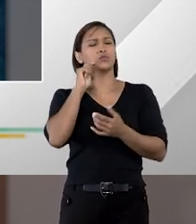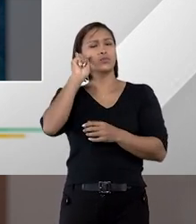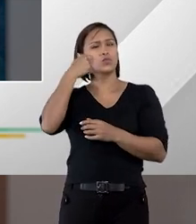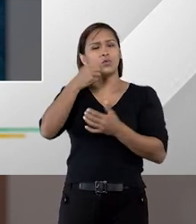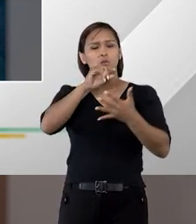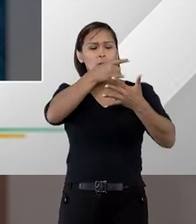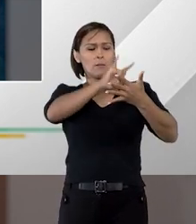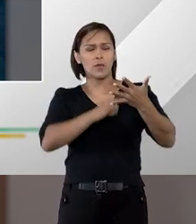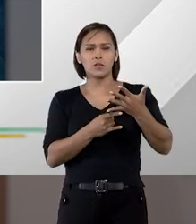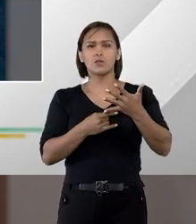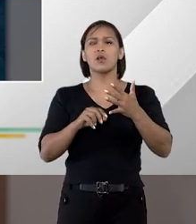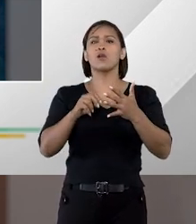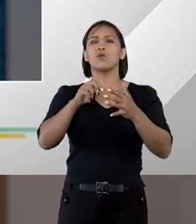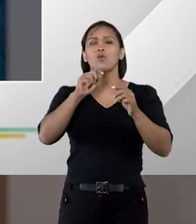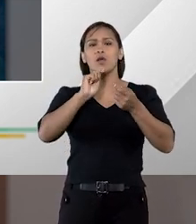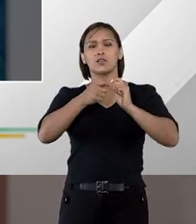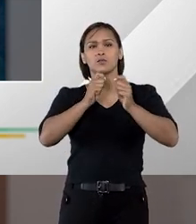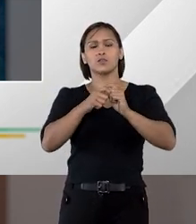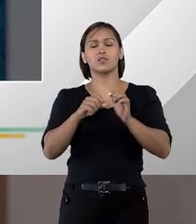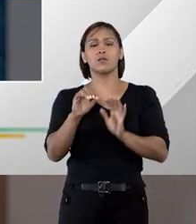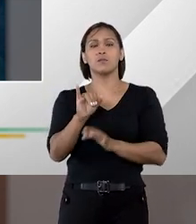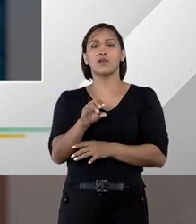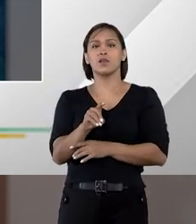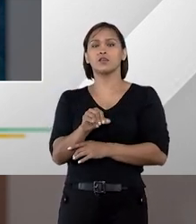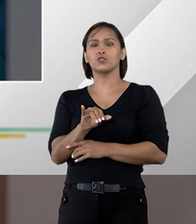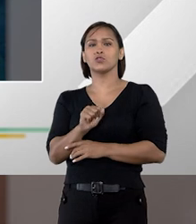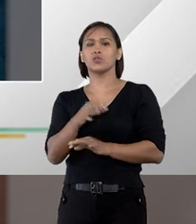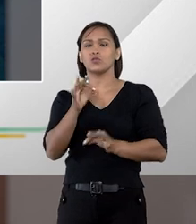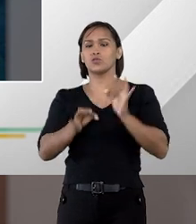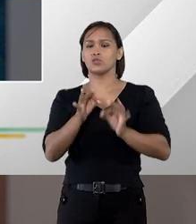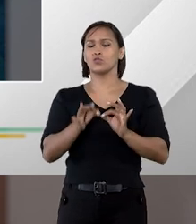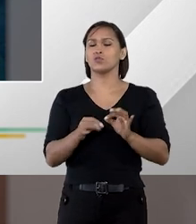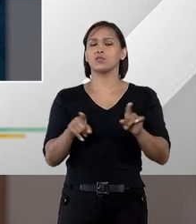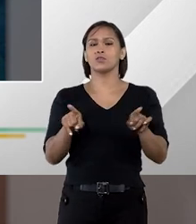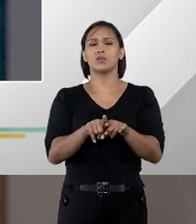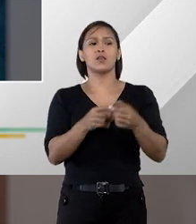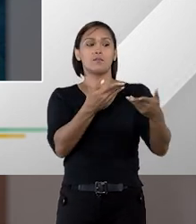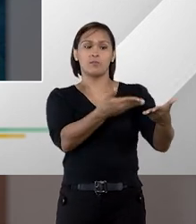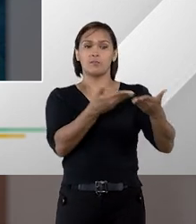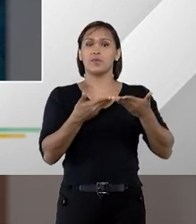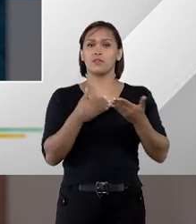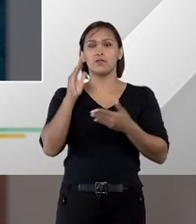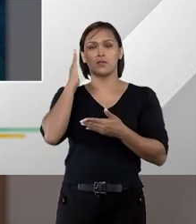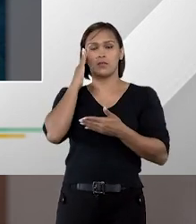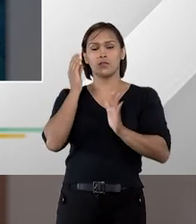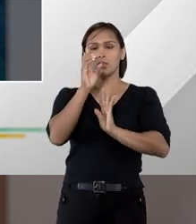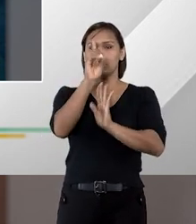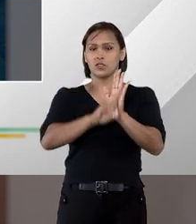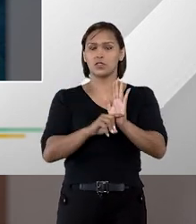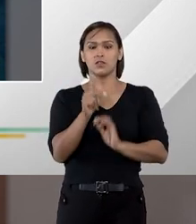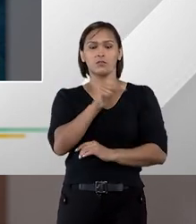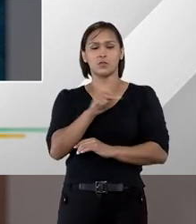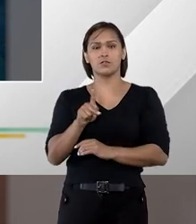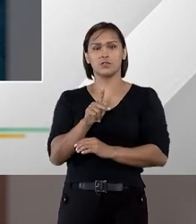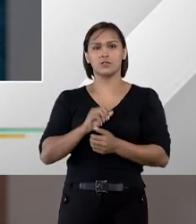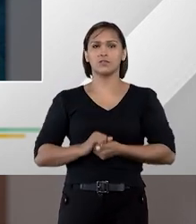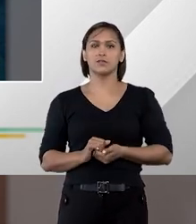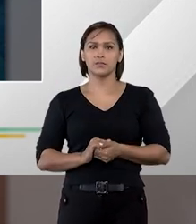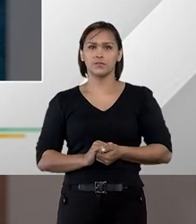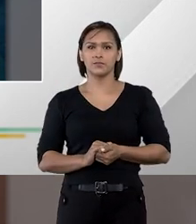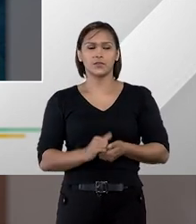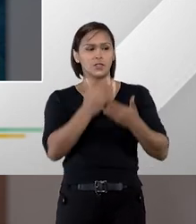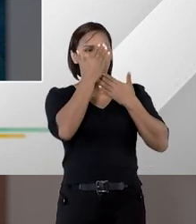do manual de direito administrativo pela editora Juspódio. Seja muito bem-vindo ao Entender Direito, professor Matheus.